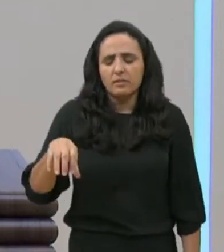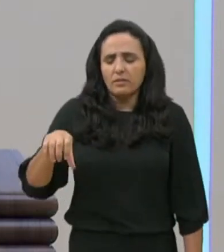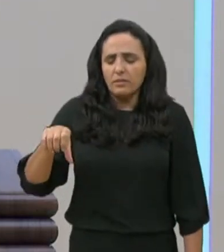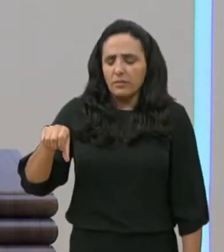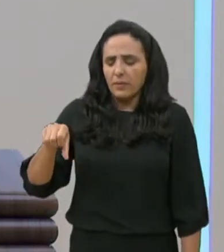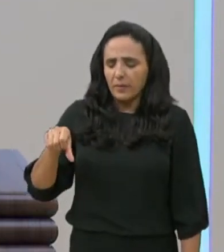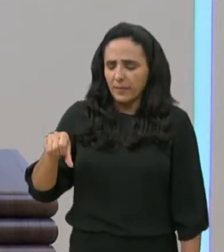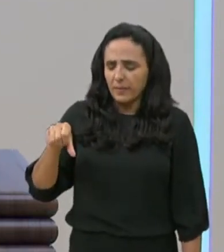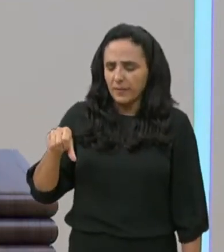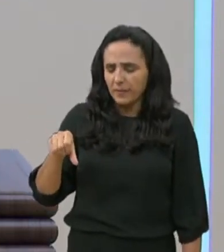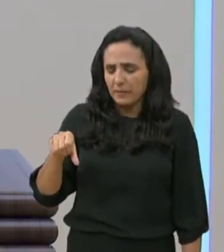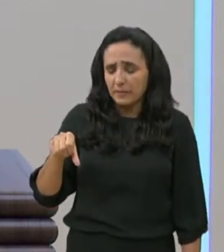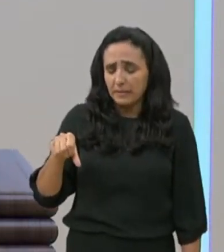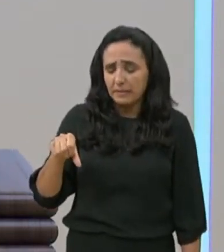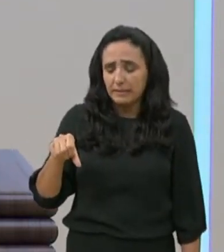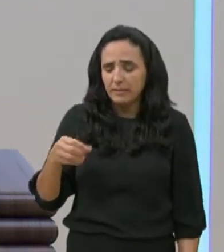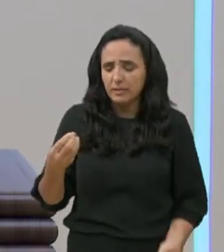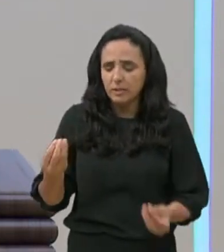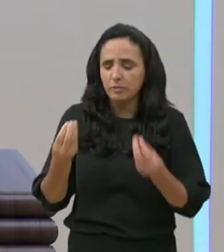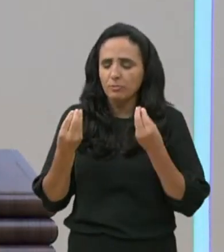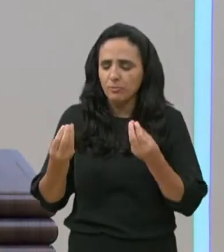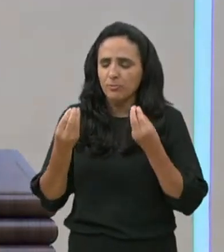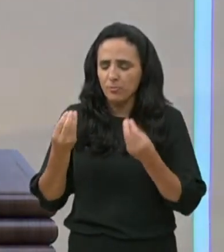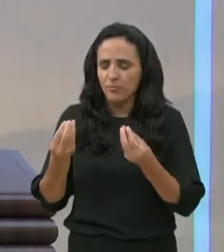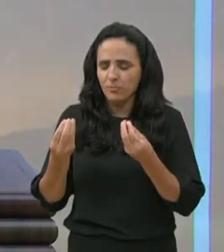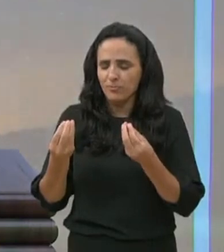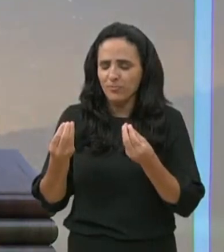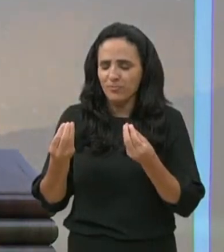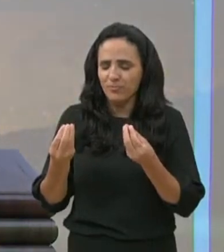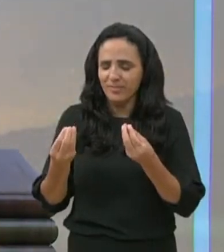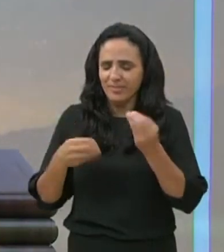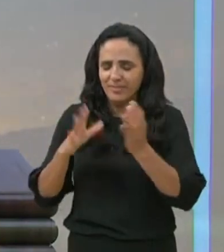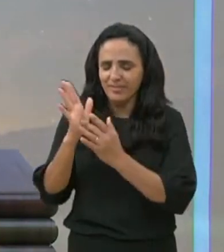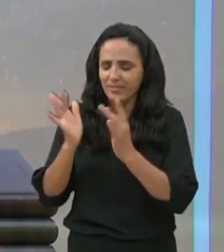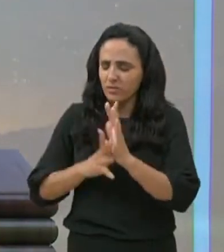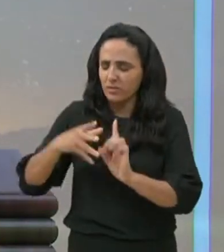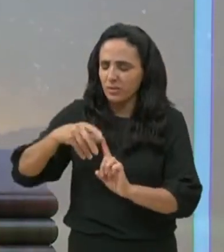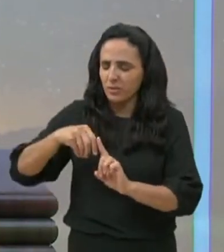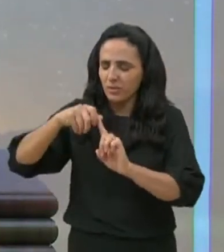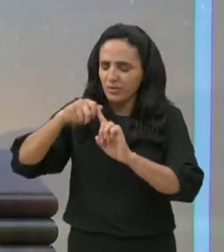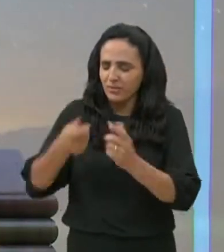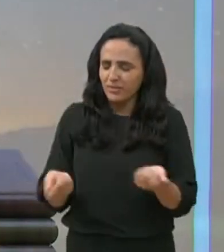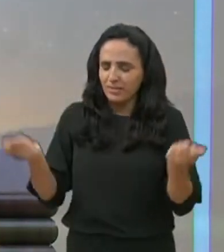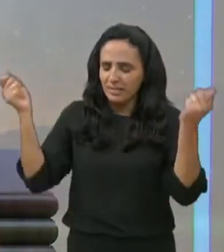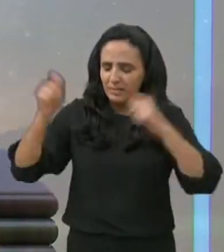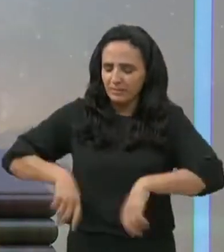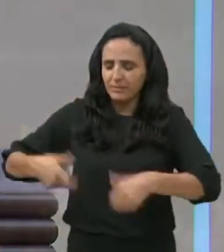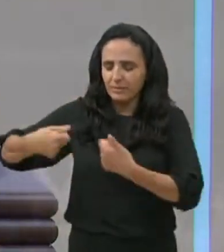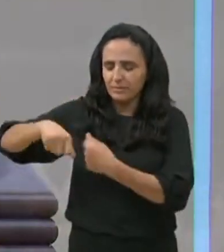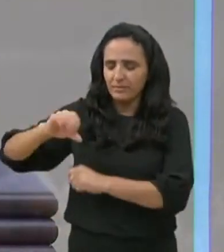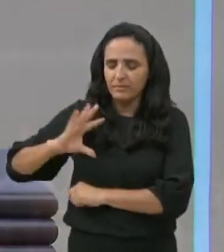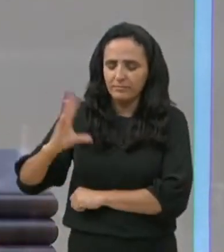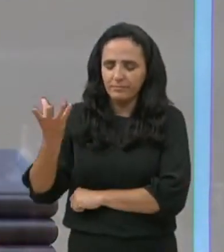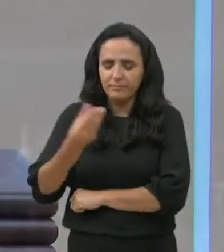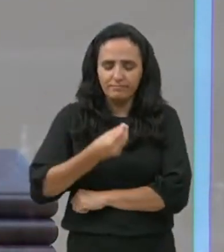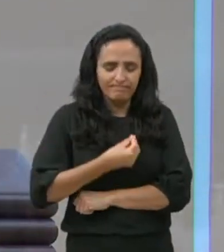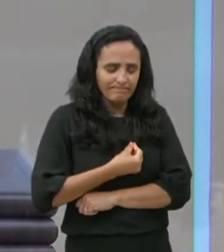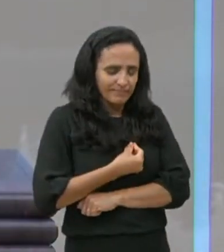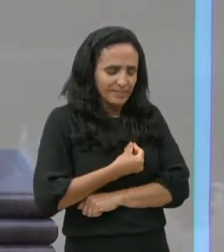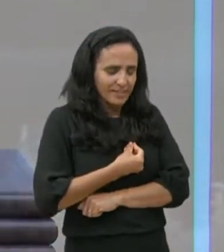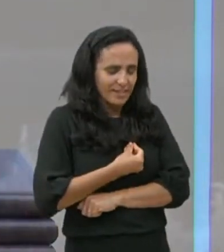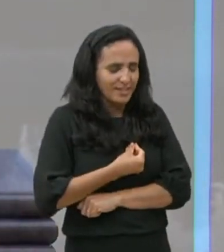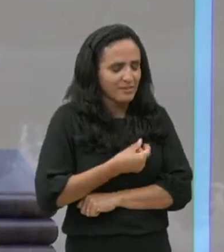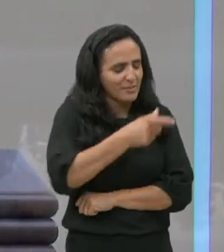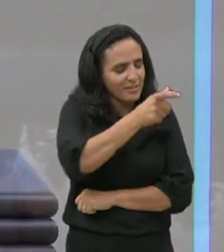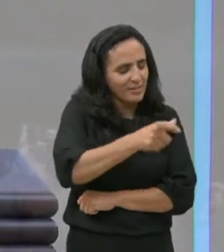de que ninguém pode pagar, o resgate da vida do outro, os recursos se acabam antes, porque o valor de uma